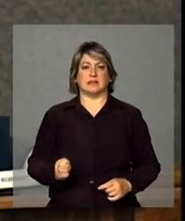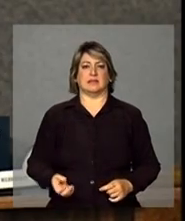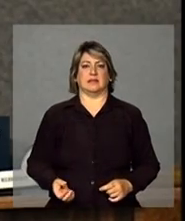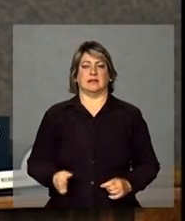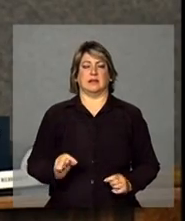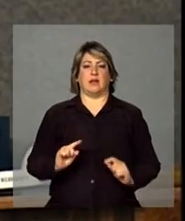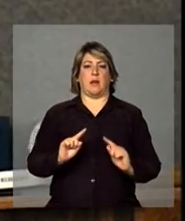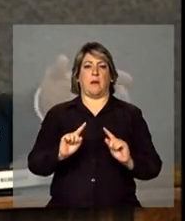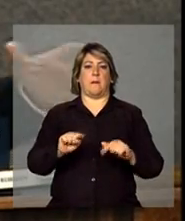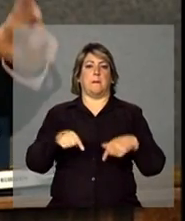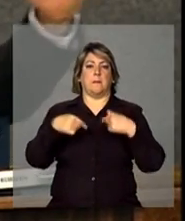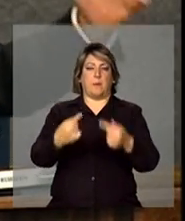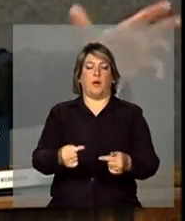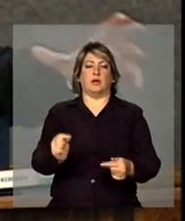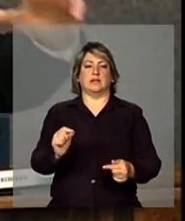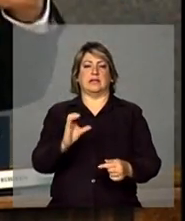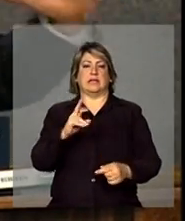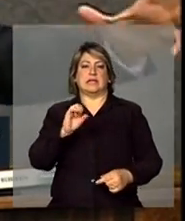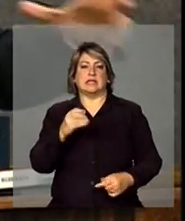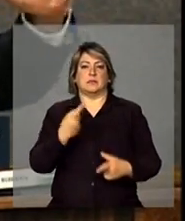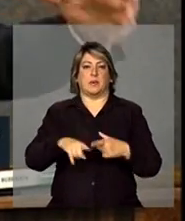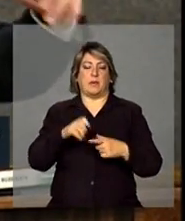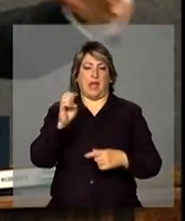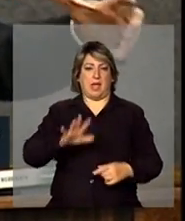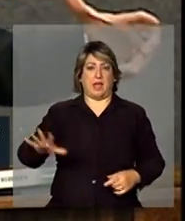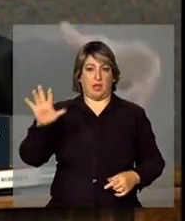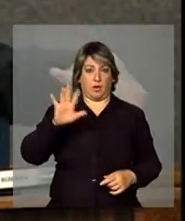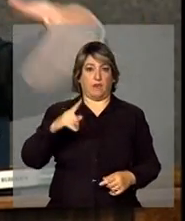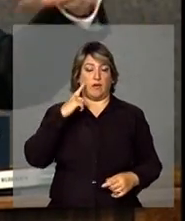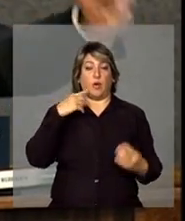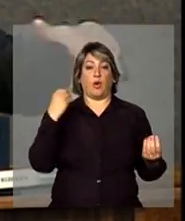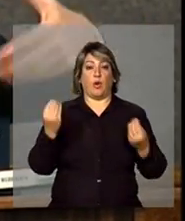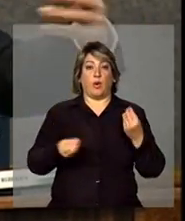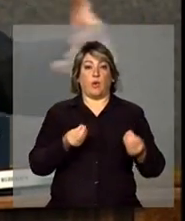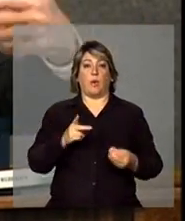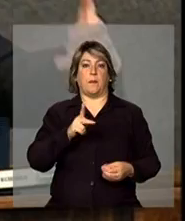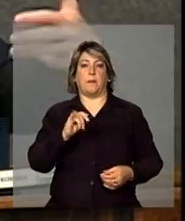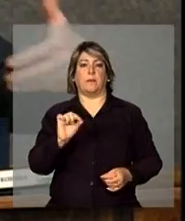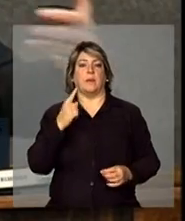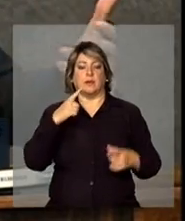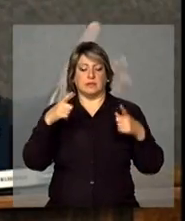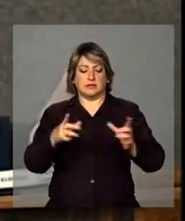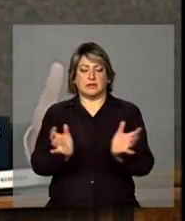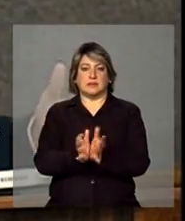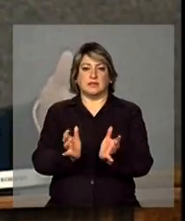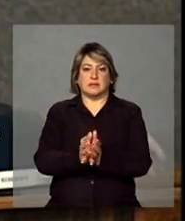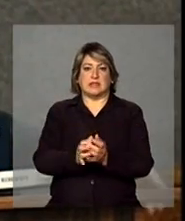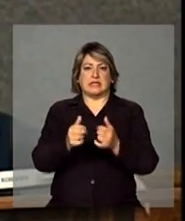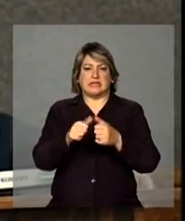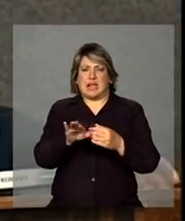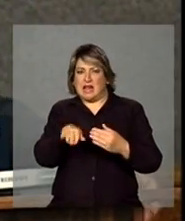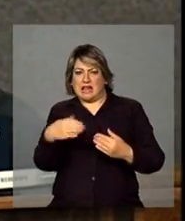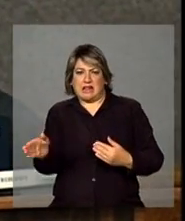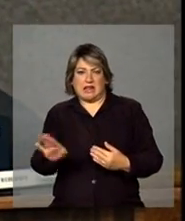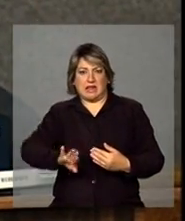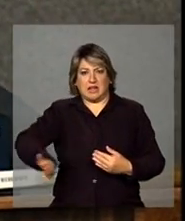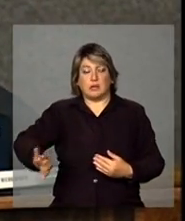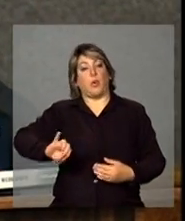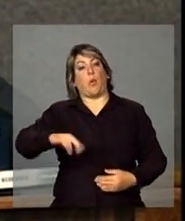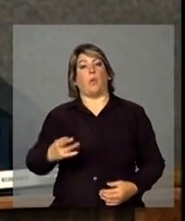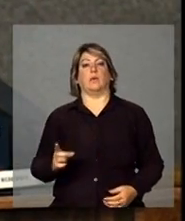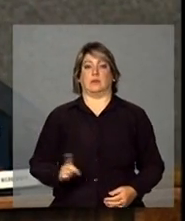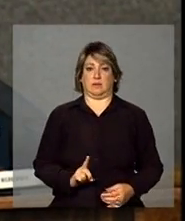pós-crise europeia e o PIBinho, será que o setor empresarial está andando de lado ou não?